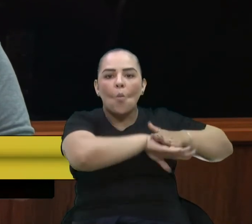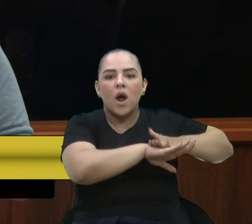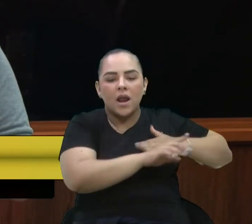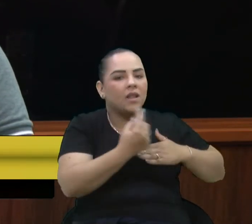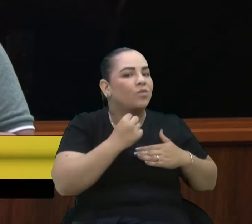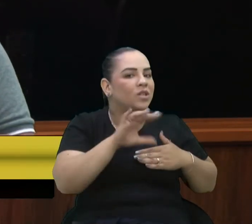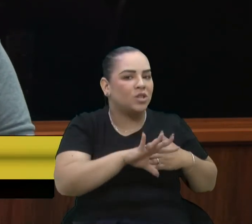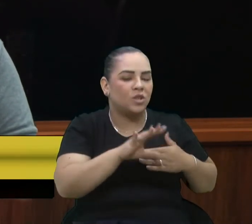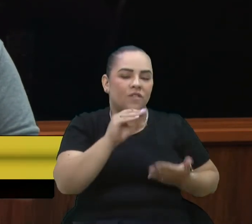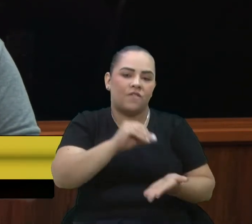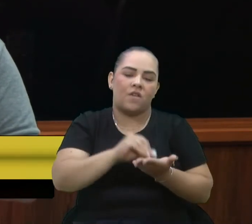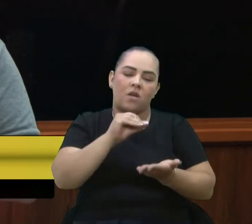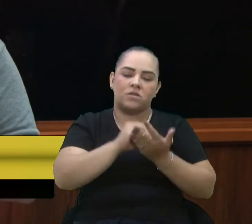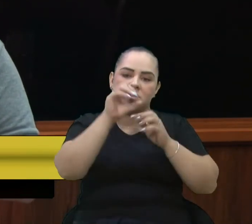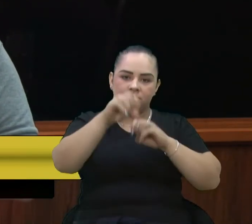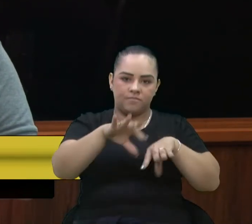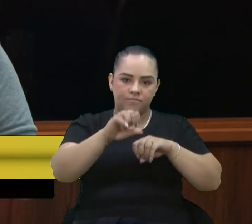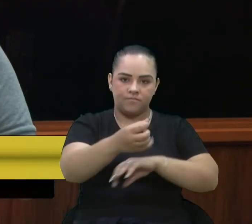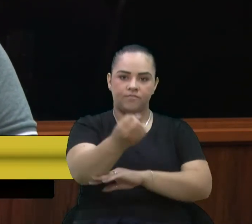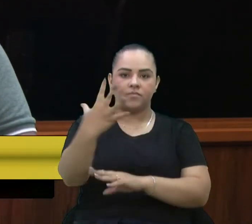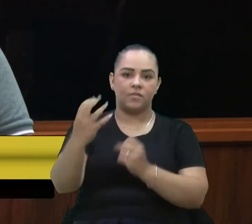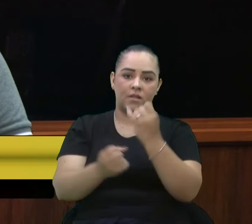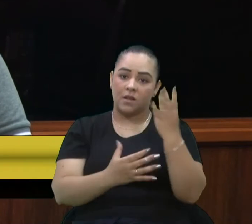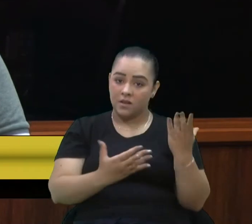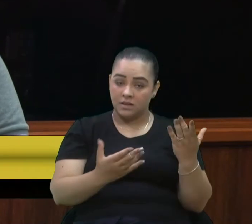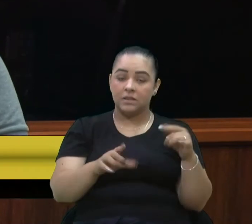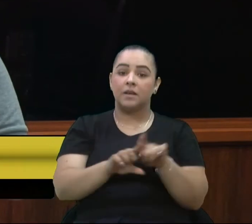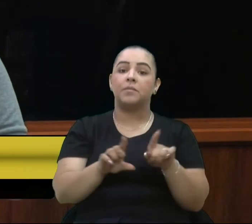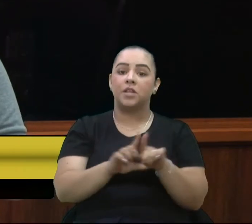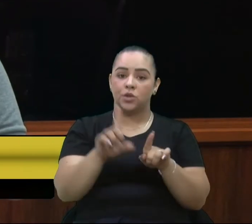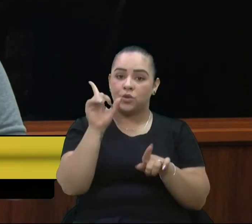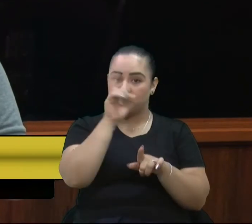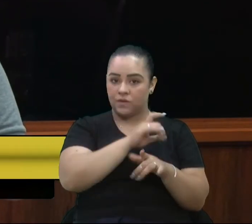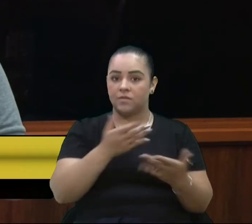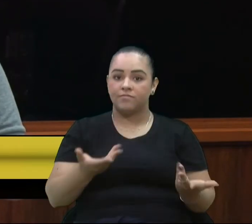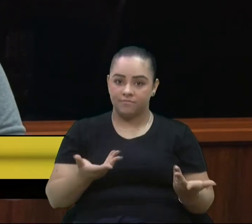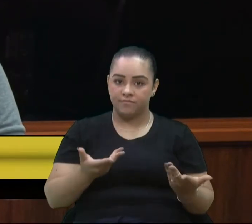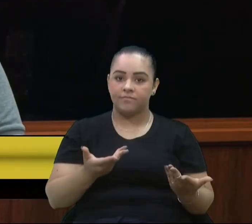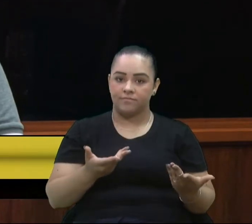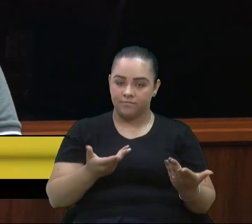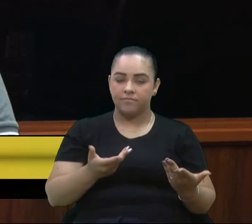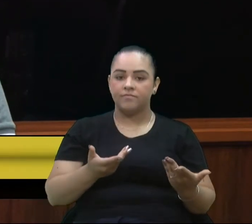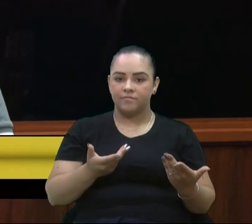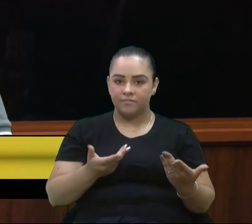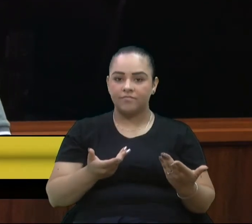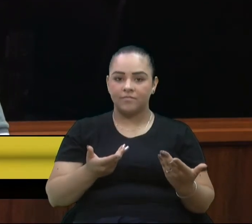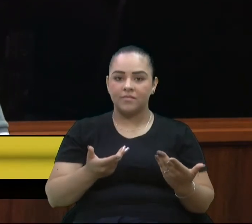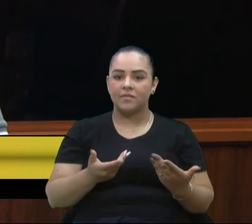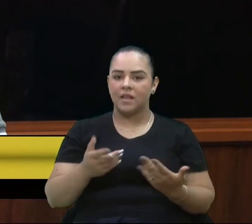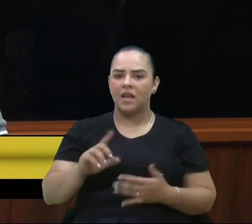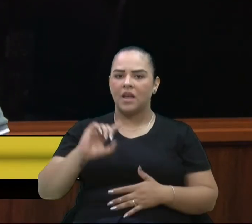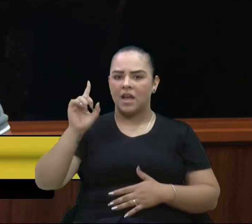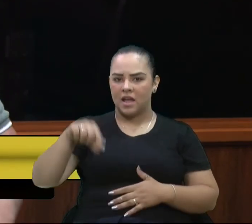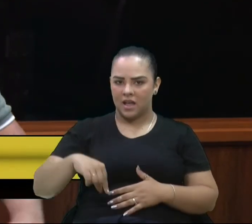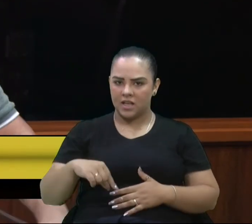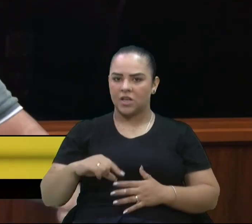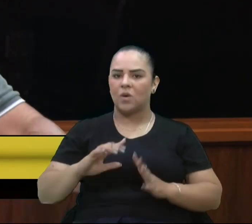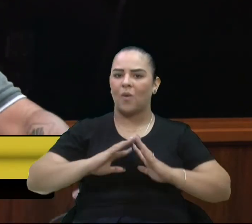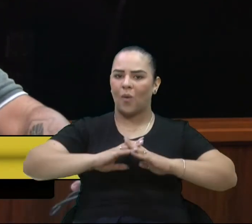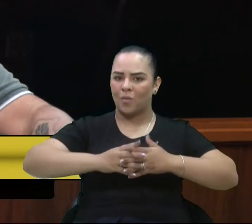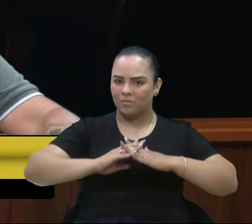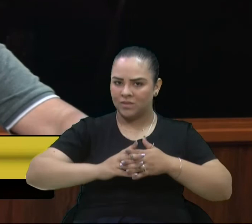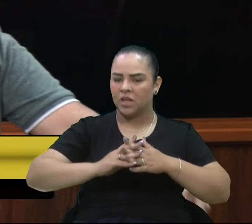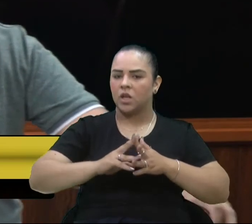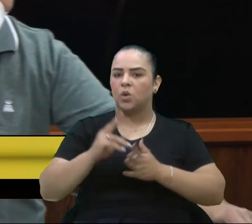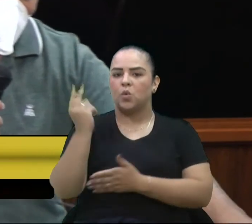de educação ambiental contribui ainda mais para isso. Então, é uma situação complicada urgente e que